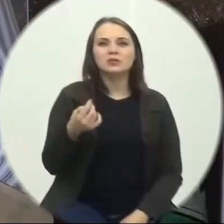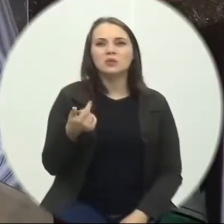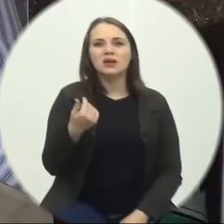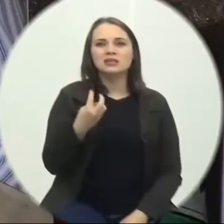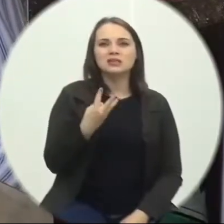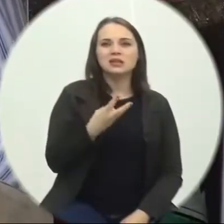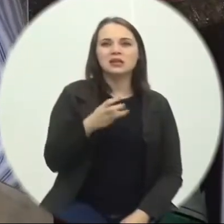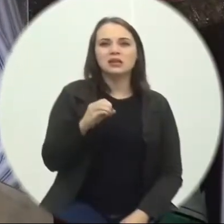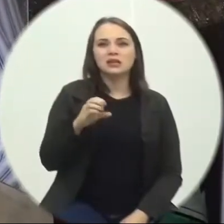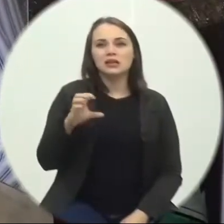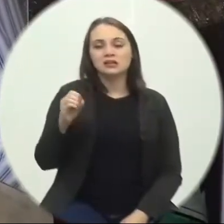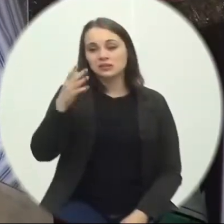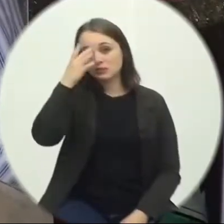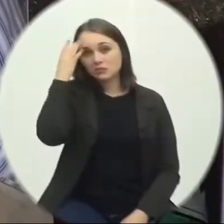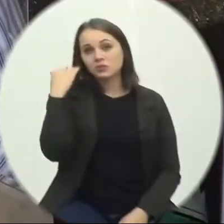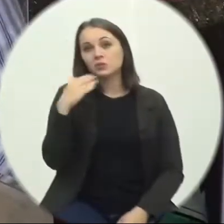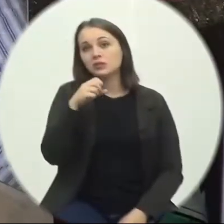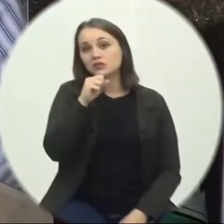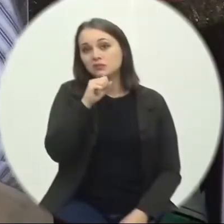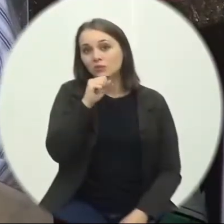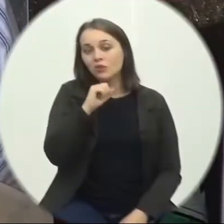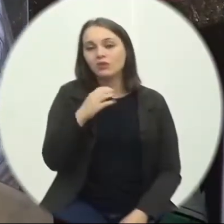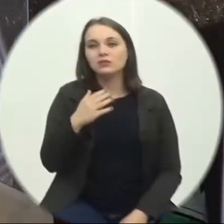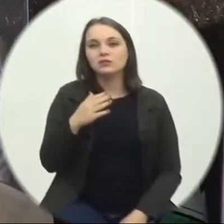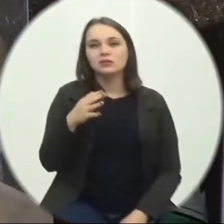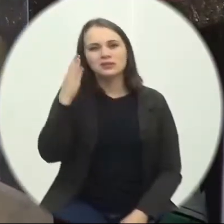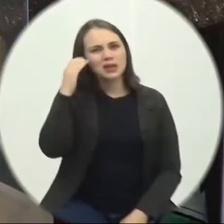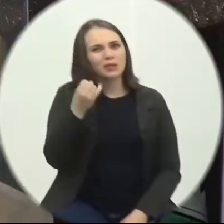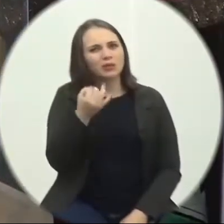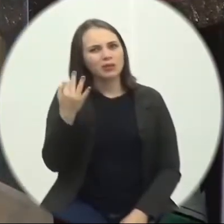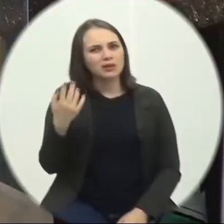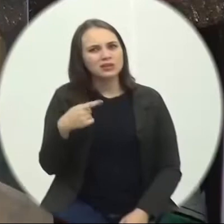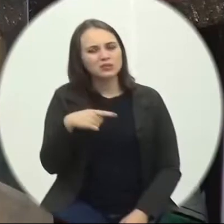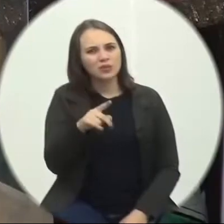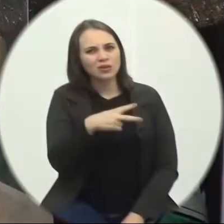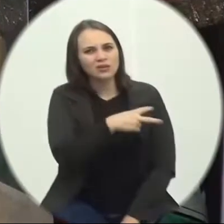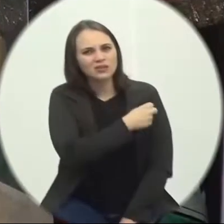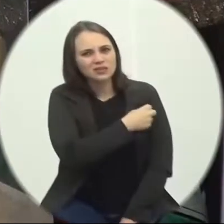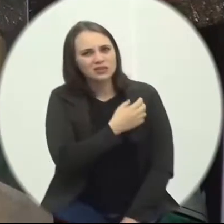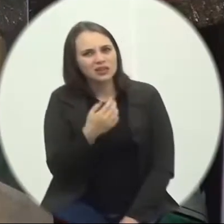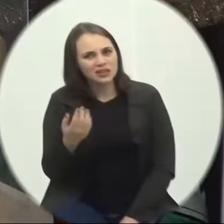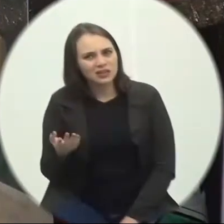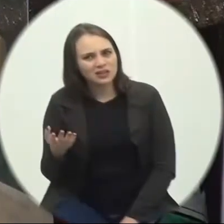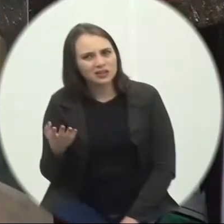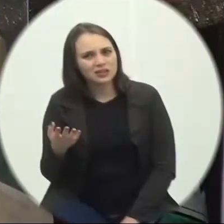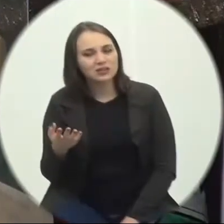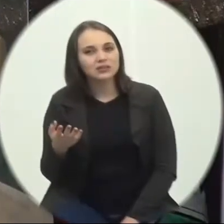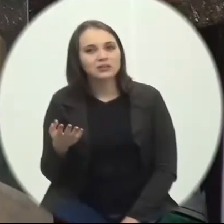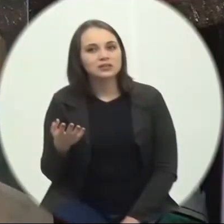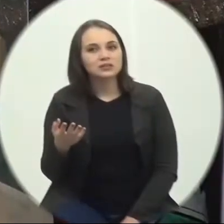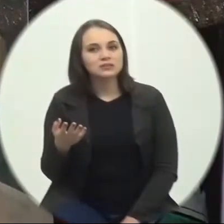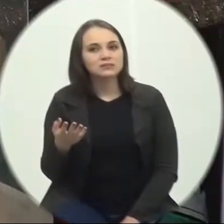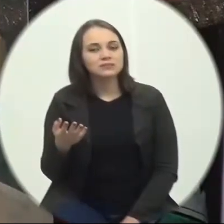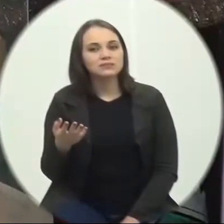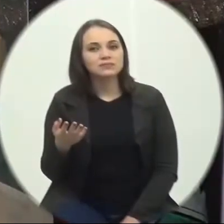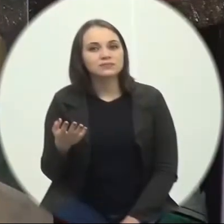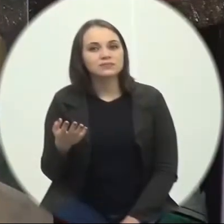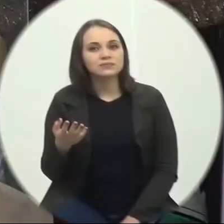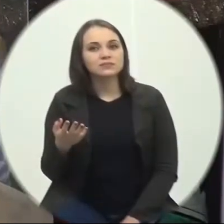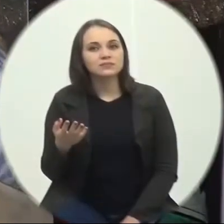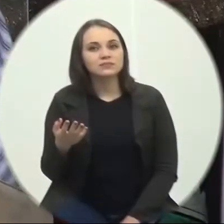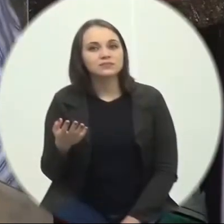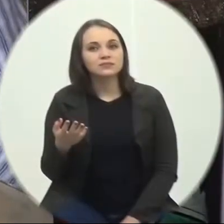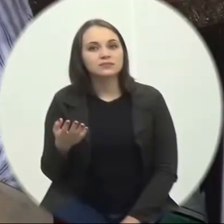300 Idosos E sabe Quantos Apareceram Vereador Paulo Ferrarese